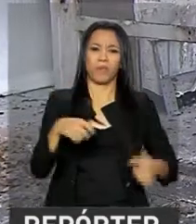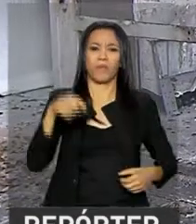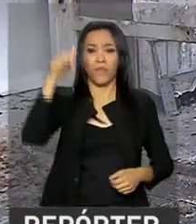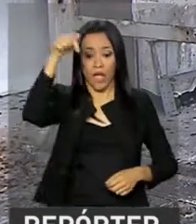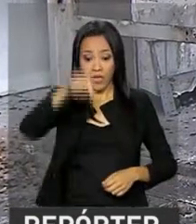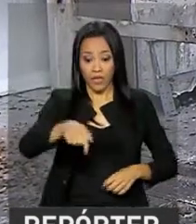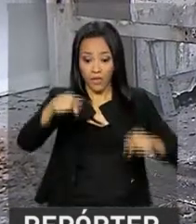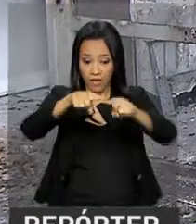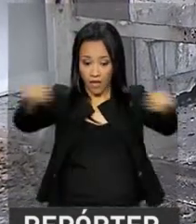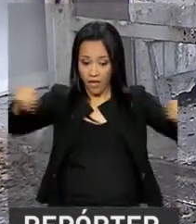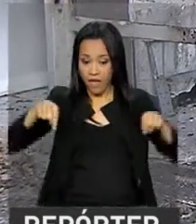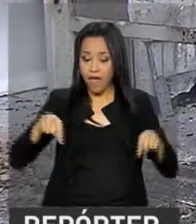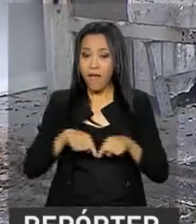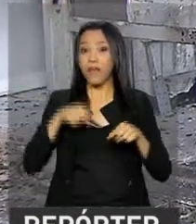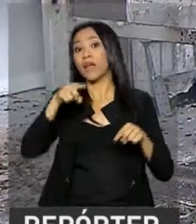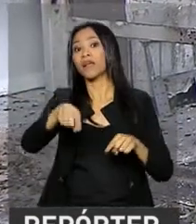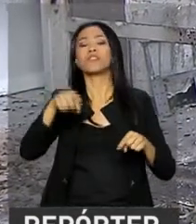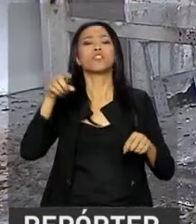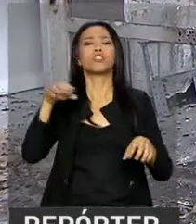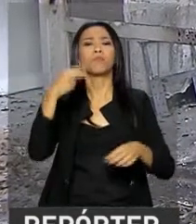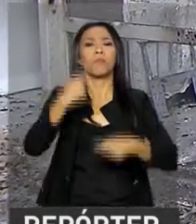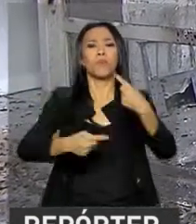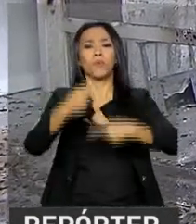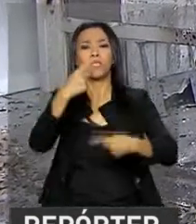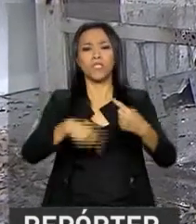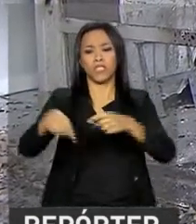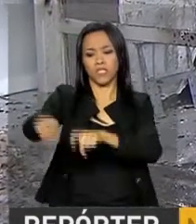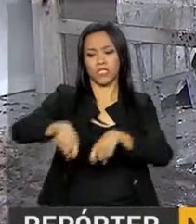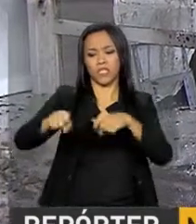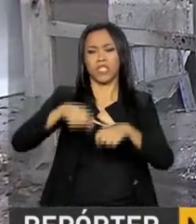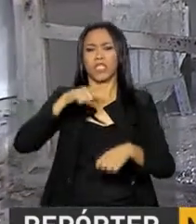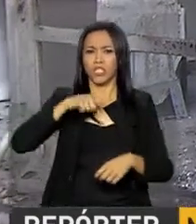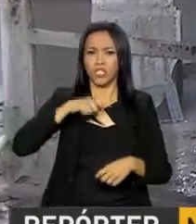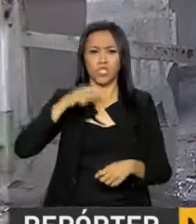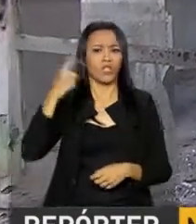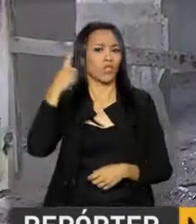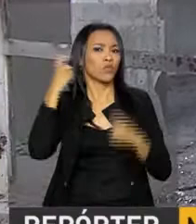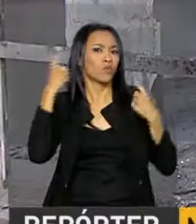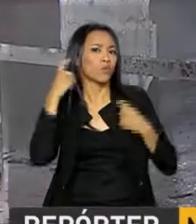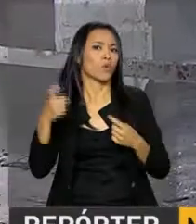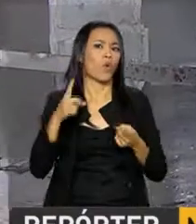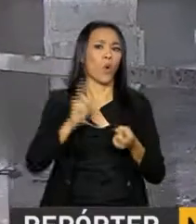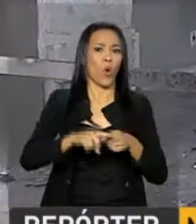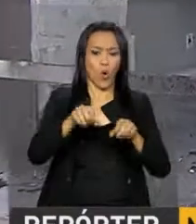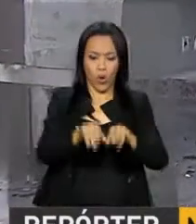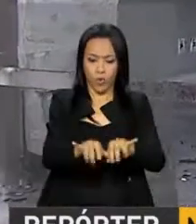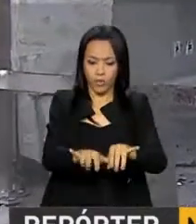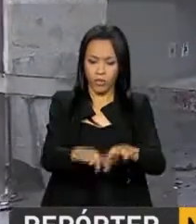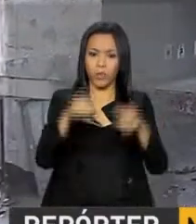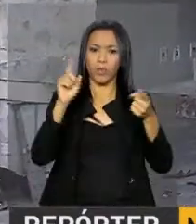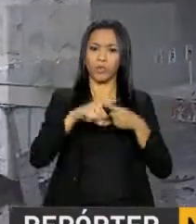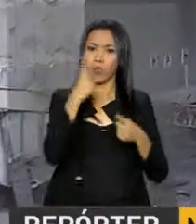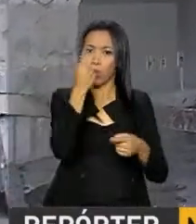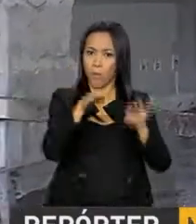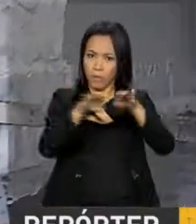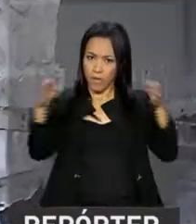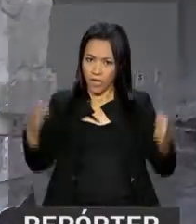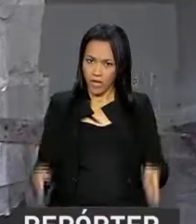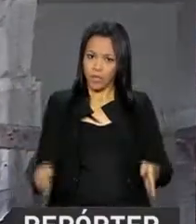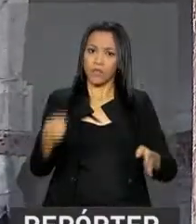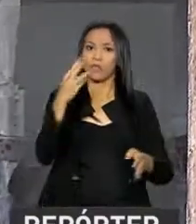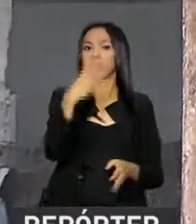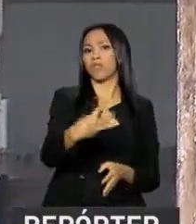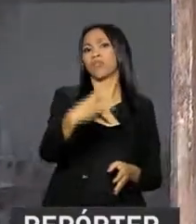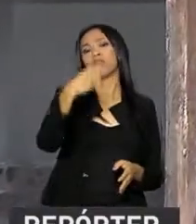do Conselho Nacional de Política Agrícola. Aqui tinha equipamentos de som e imagem, computadores, uma mesa com 32